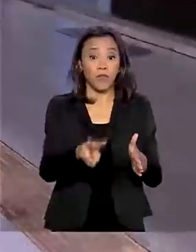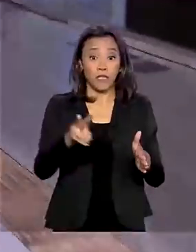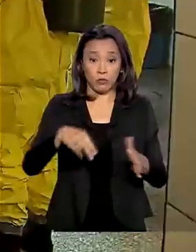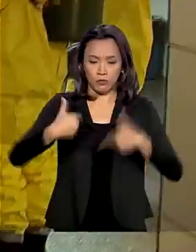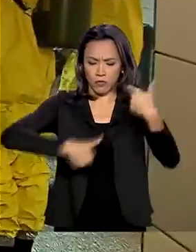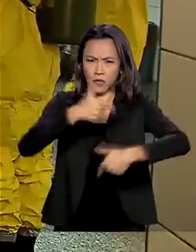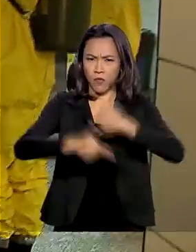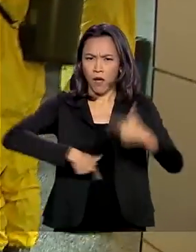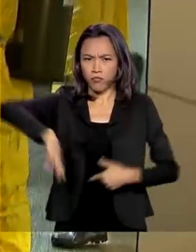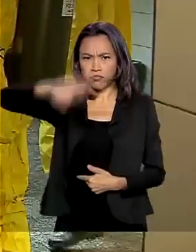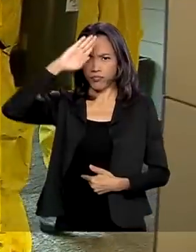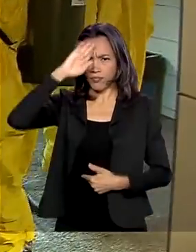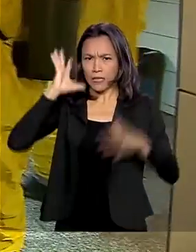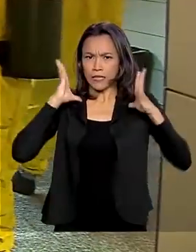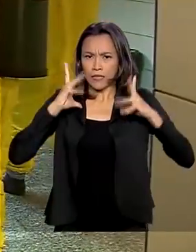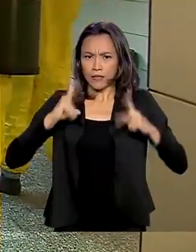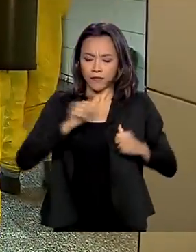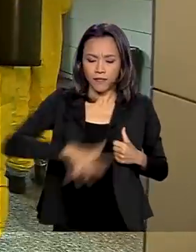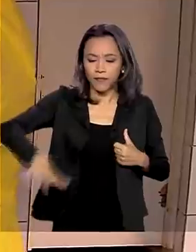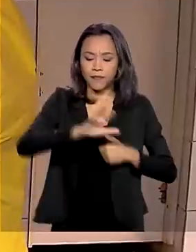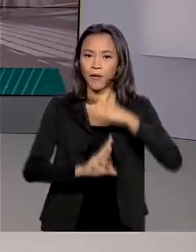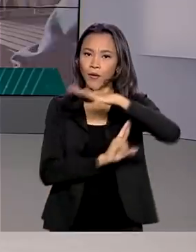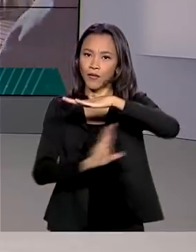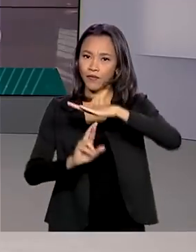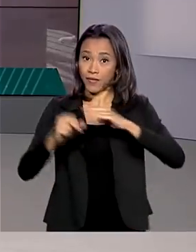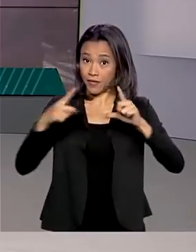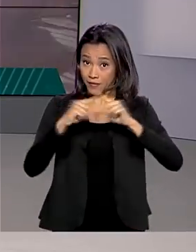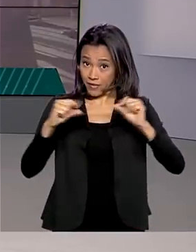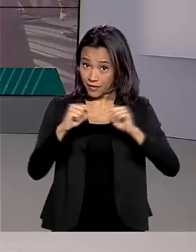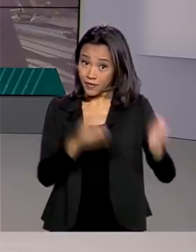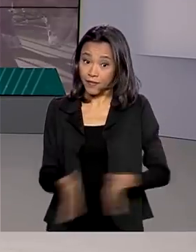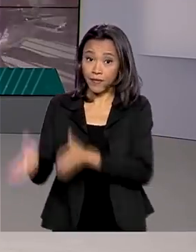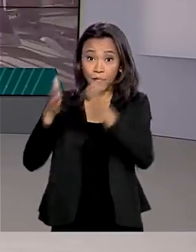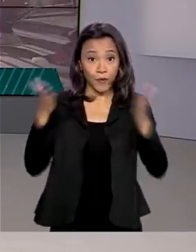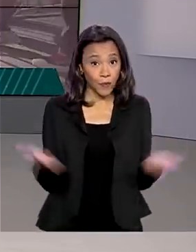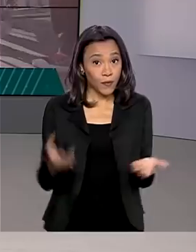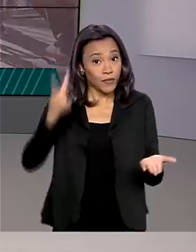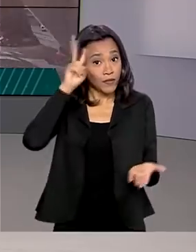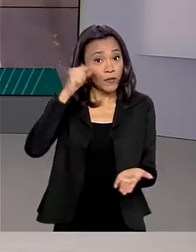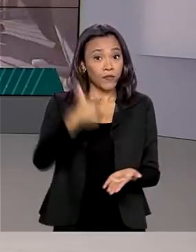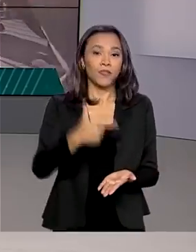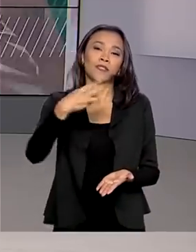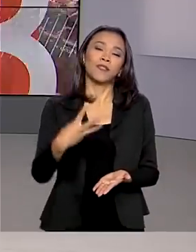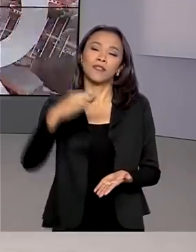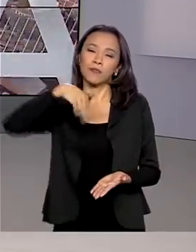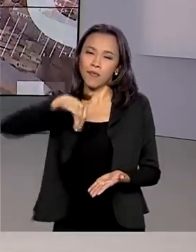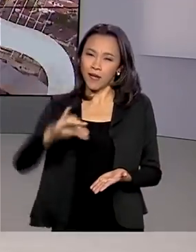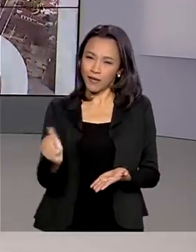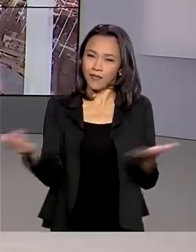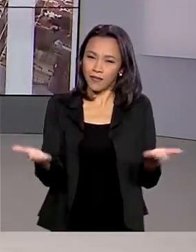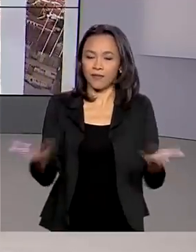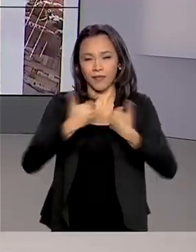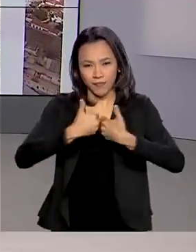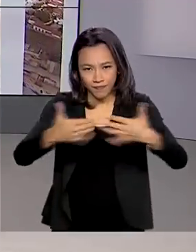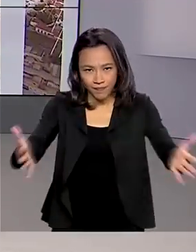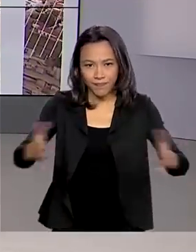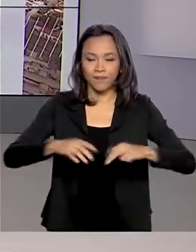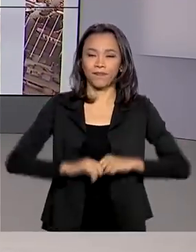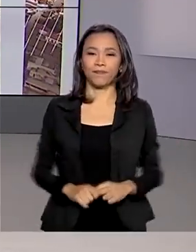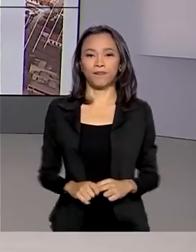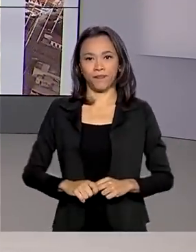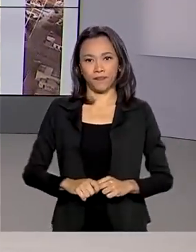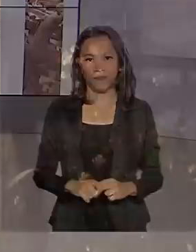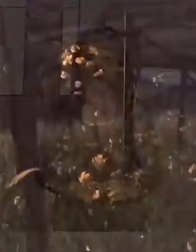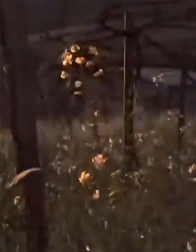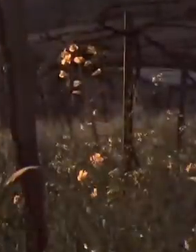Exército e higieniza rodoviária de Brasília. Hoje é segunda-feira, 23 de março. O Brasil em Dia começa agora.